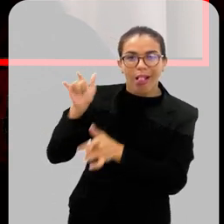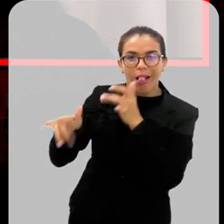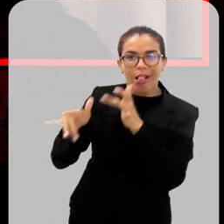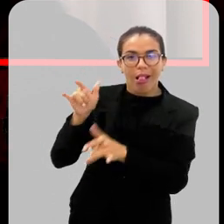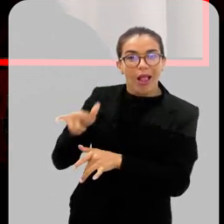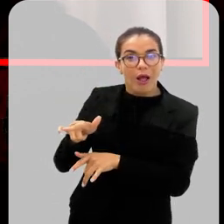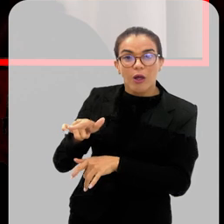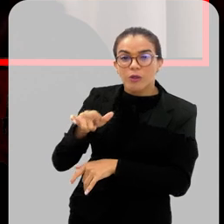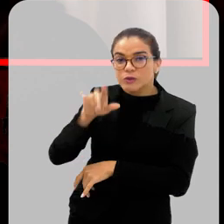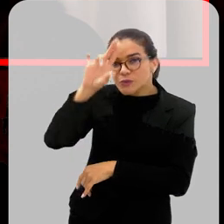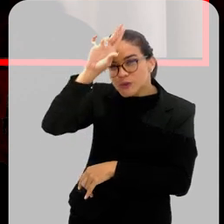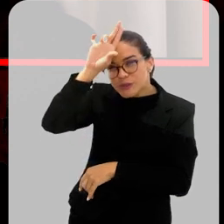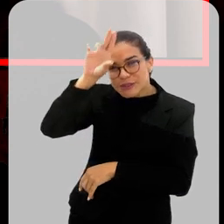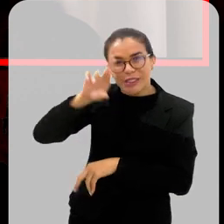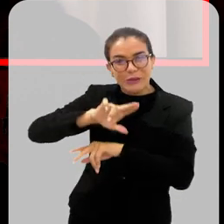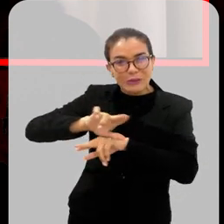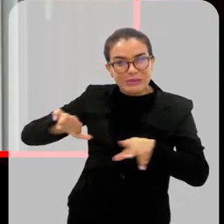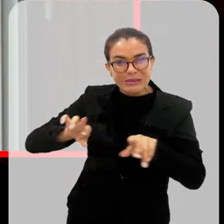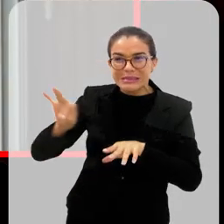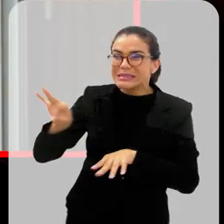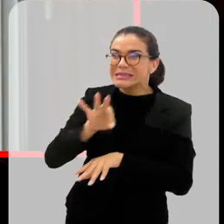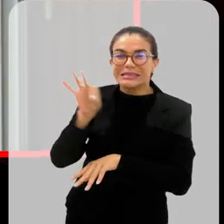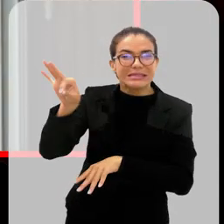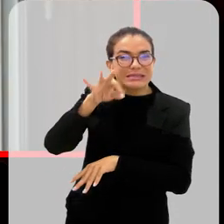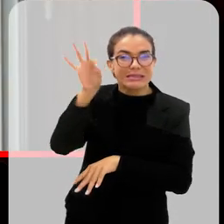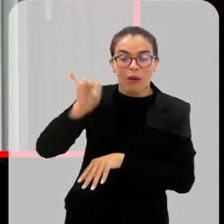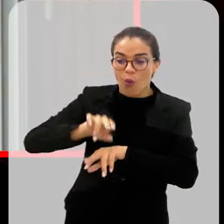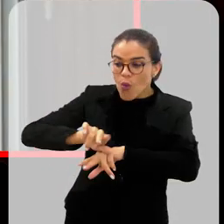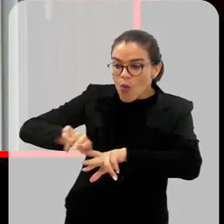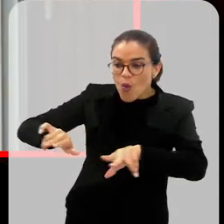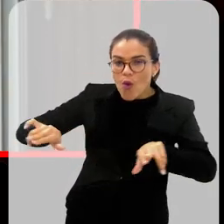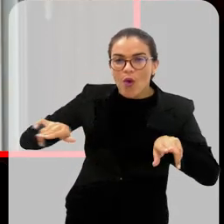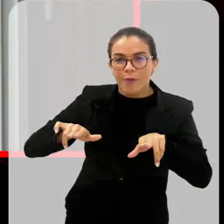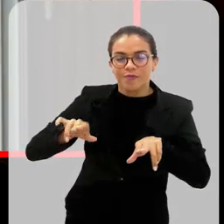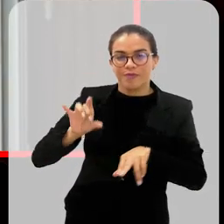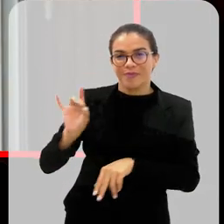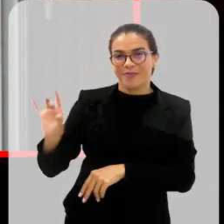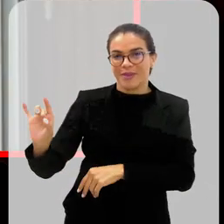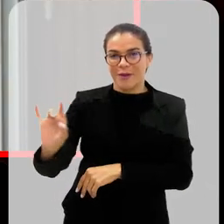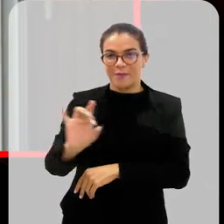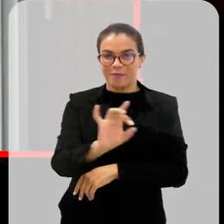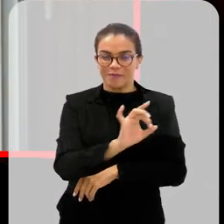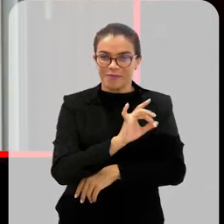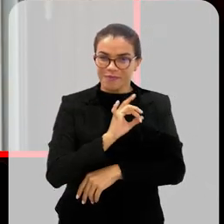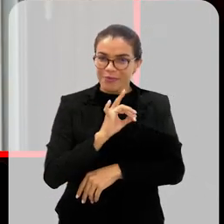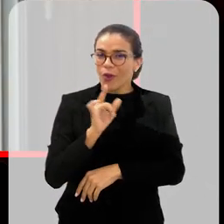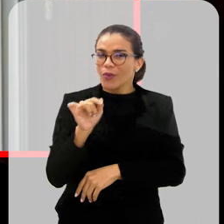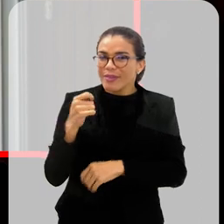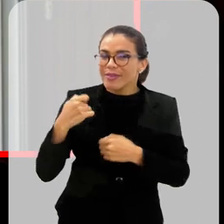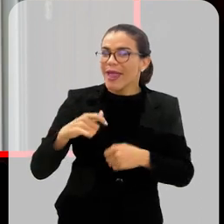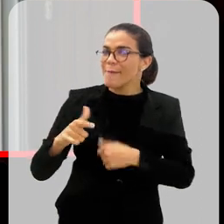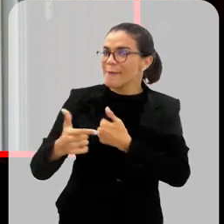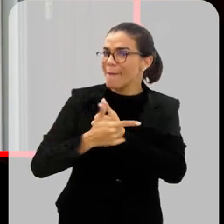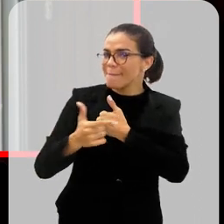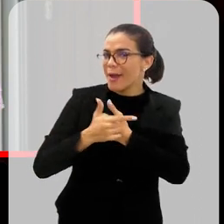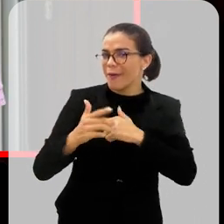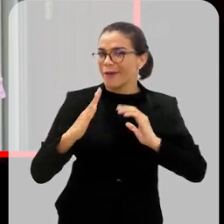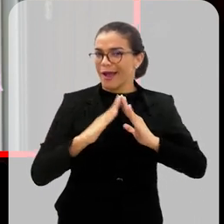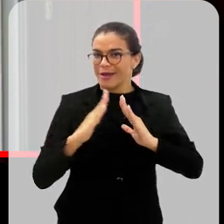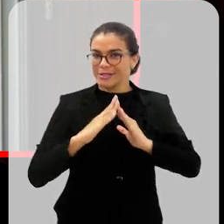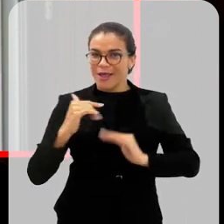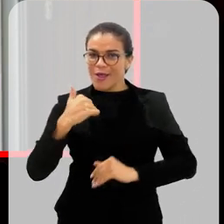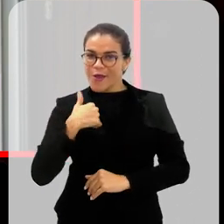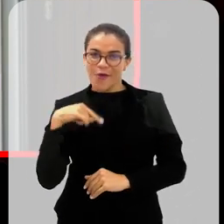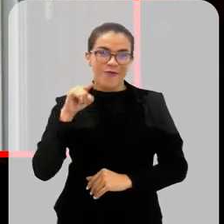se proliferem mais ainda. Então, essa atenção, que cada um de nós, aquele dever de casa, que eu,